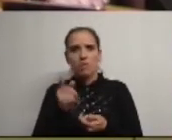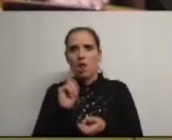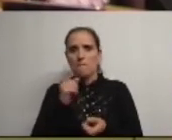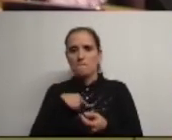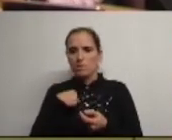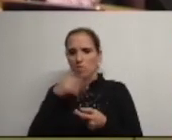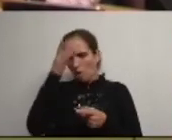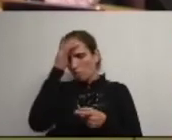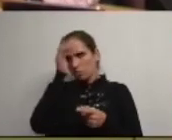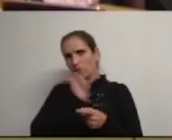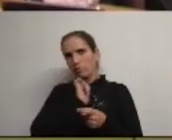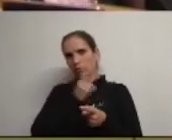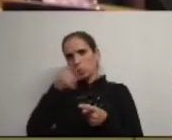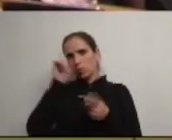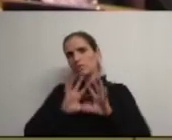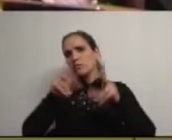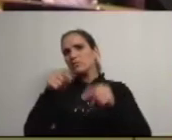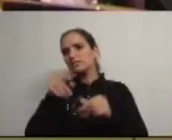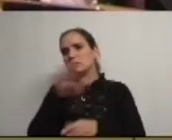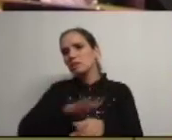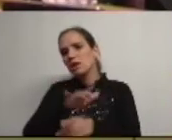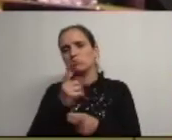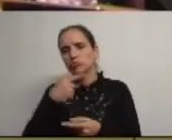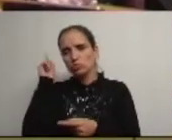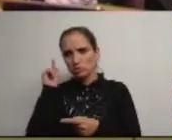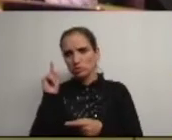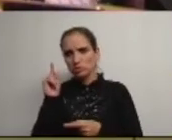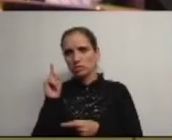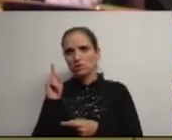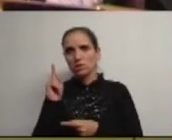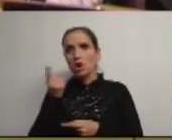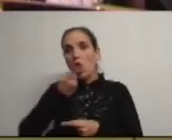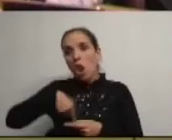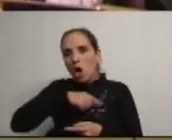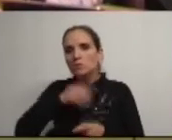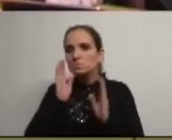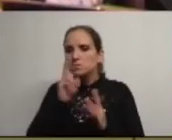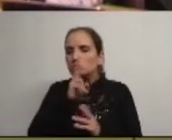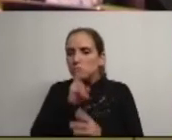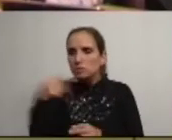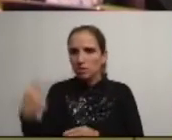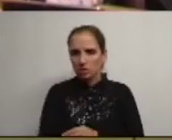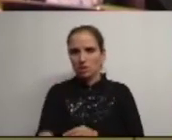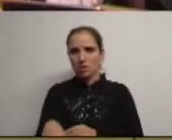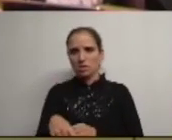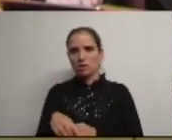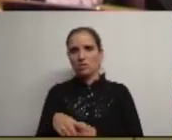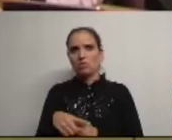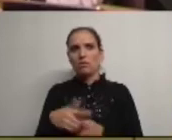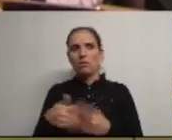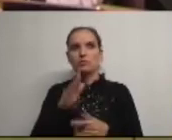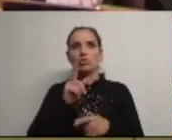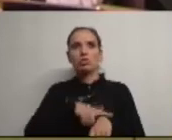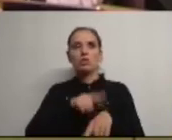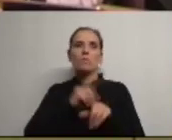a minha concepção de desenvolvimento territorial e desenvolvimento de um conselho Nós temos de ter respostas Agora os tempos